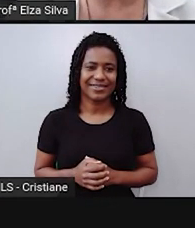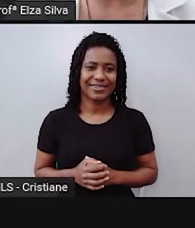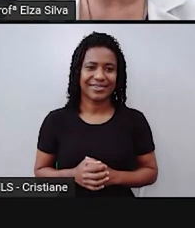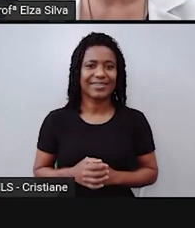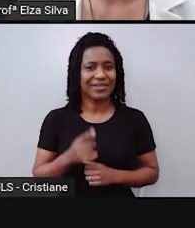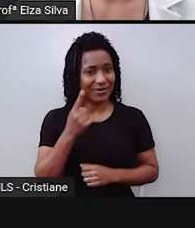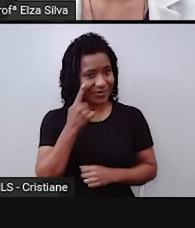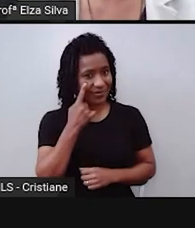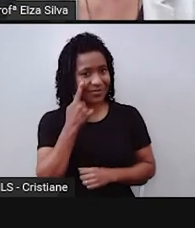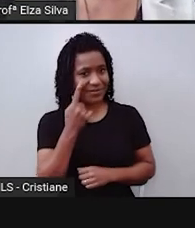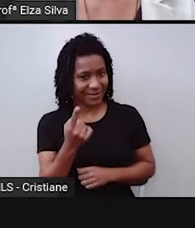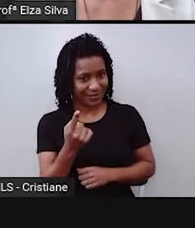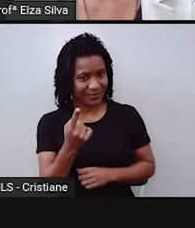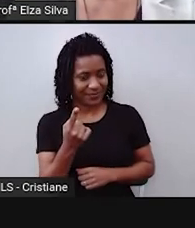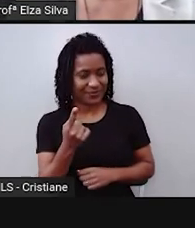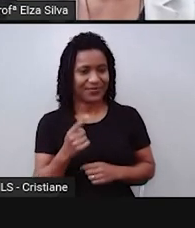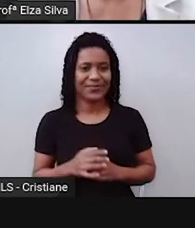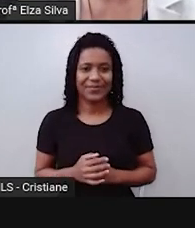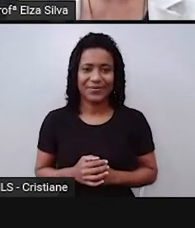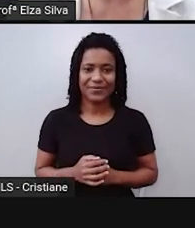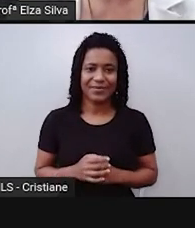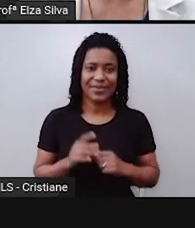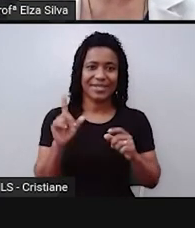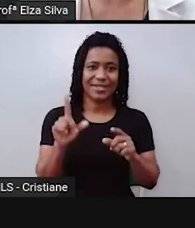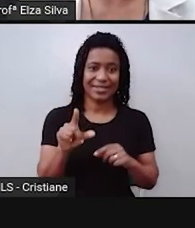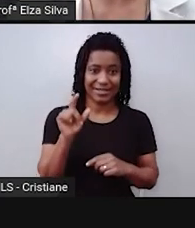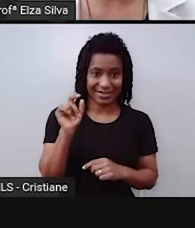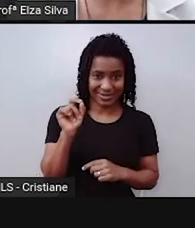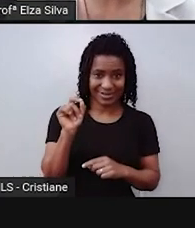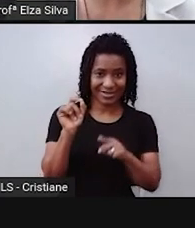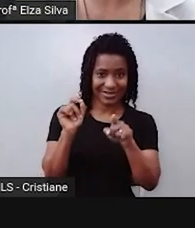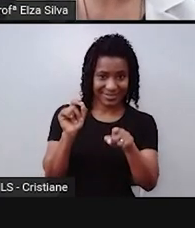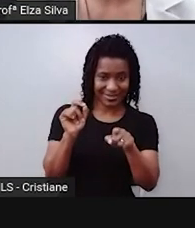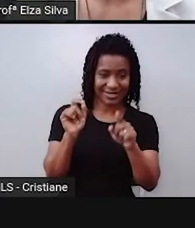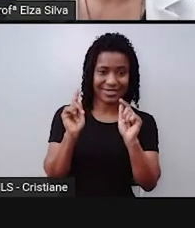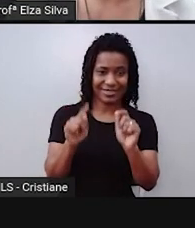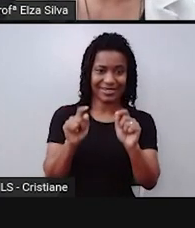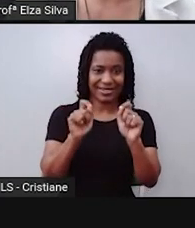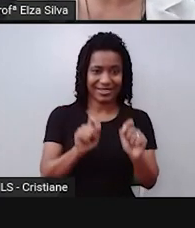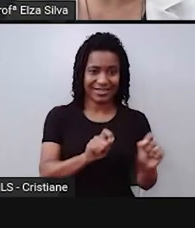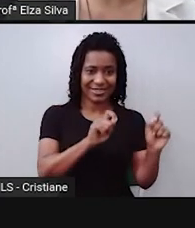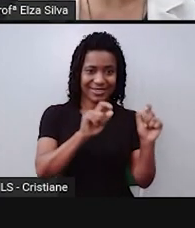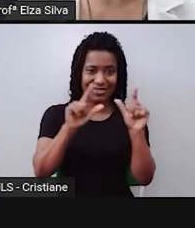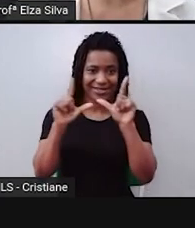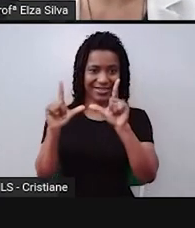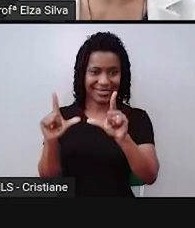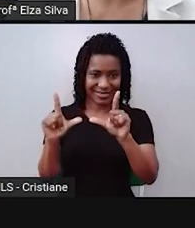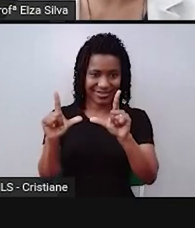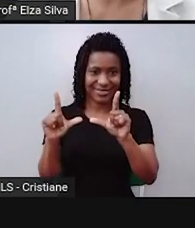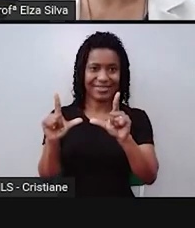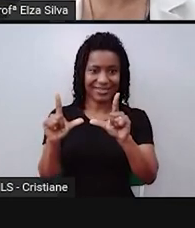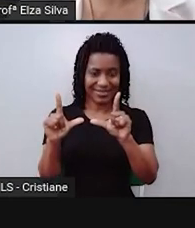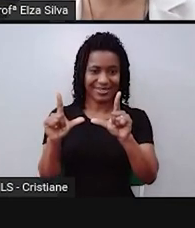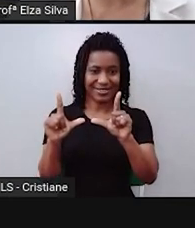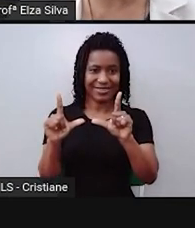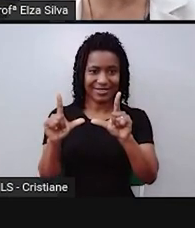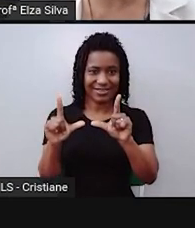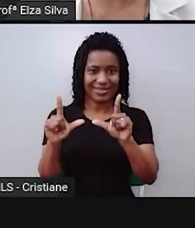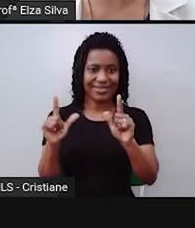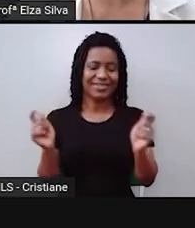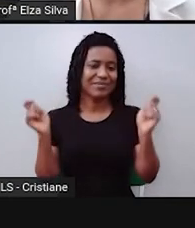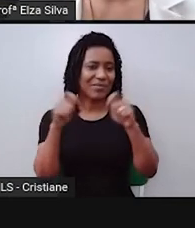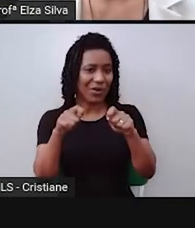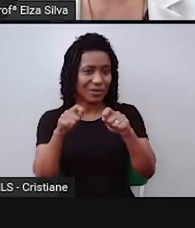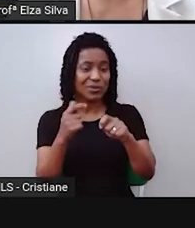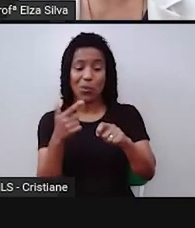engraçado. Este aqui. Então, você clica no TED, que você escolheu em qualquer